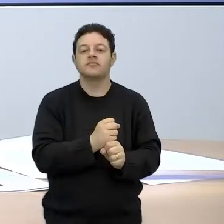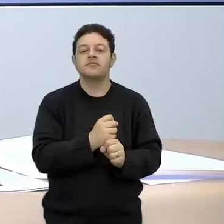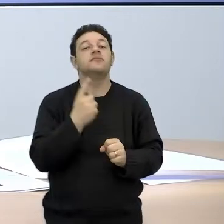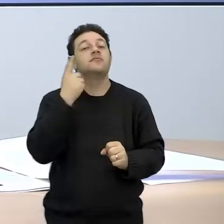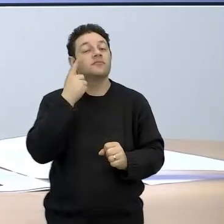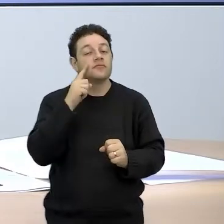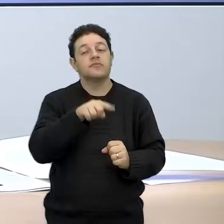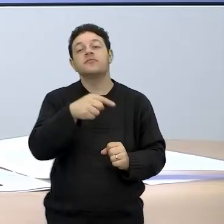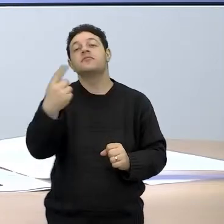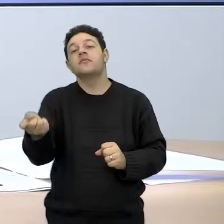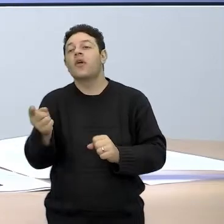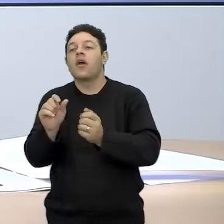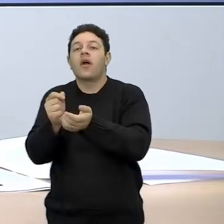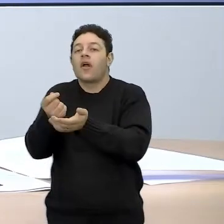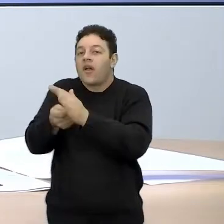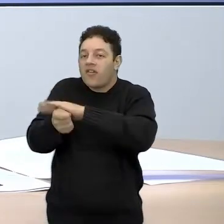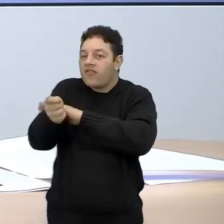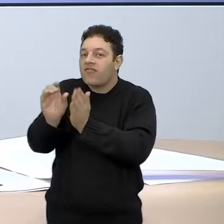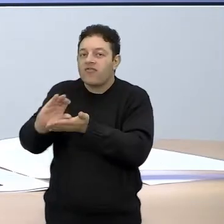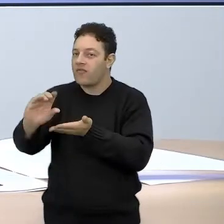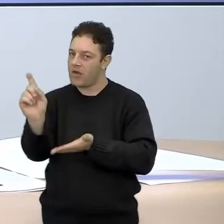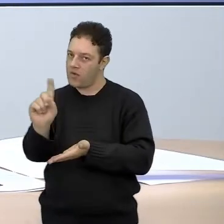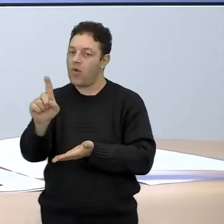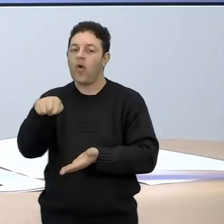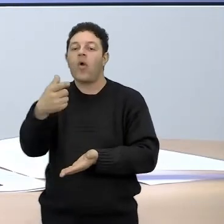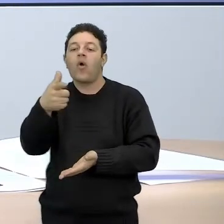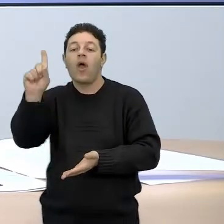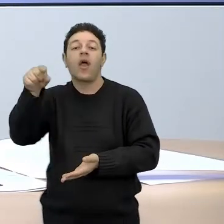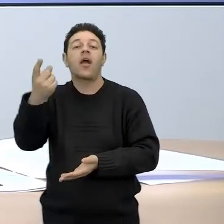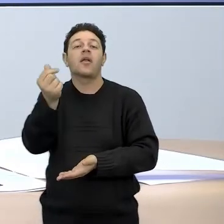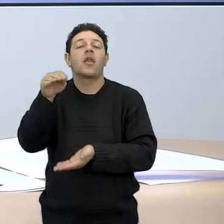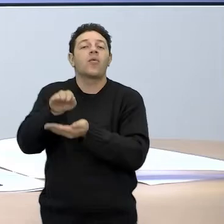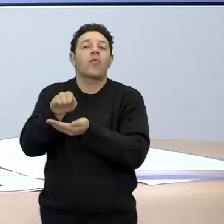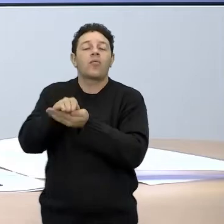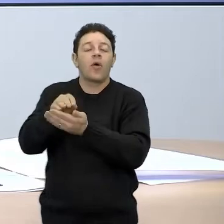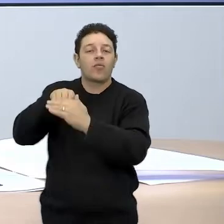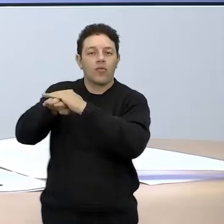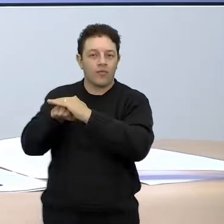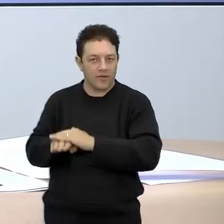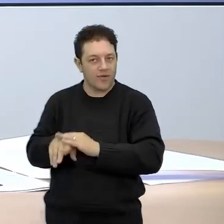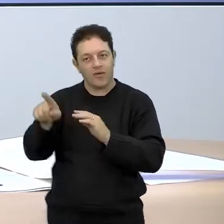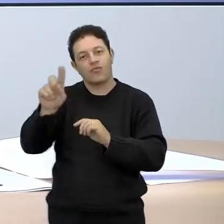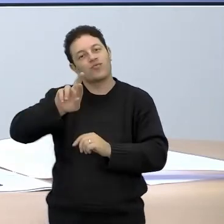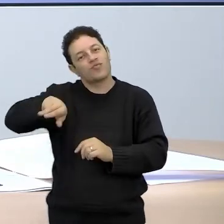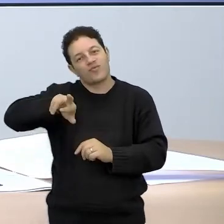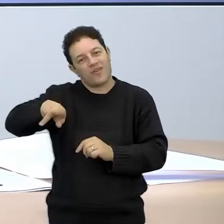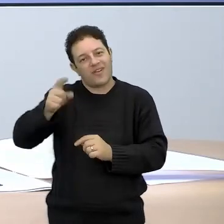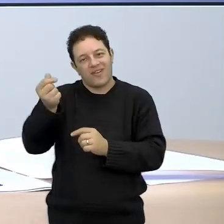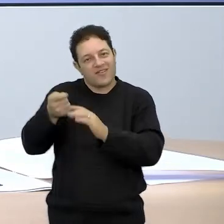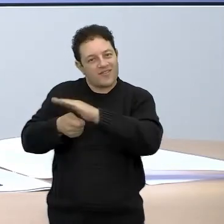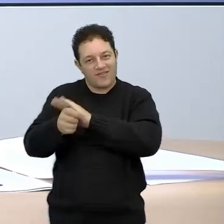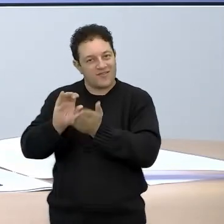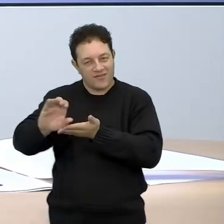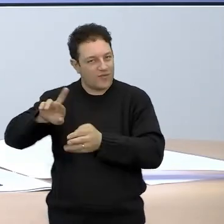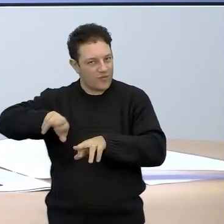não é investimento. Um simulador aí que é da poupança, que não é considerado aí um investimento. Vamos, então, pedir pra ele colocar